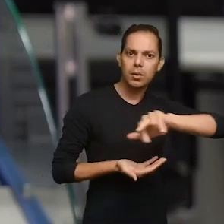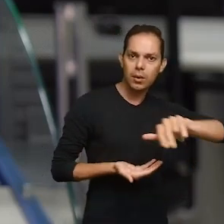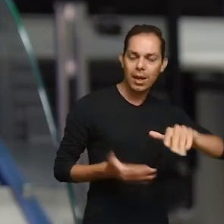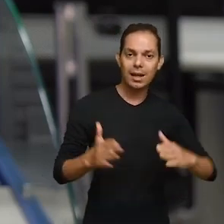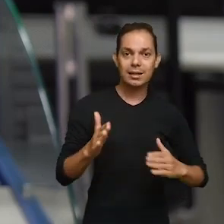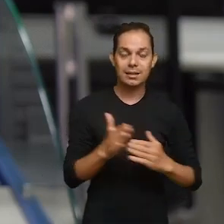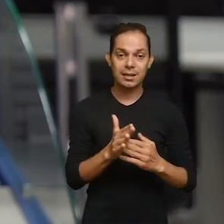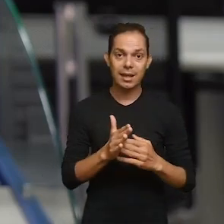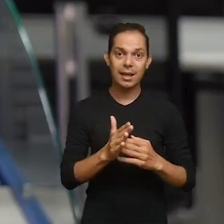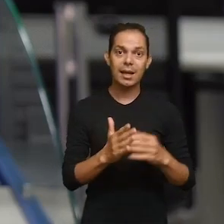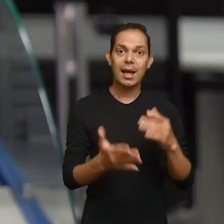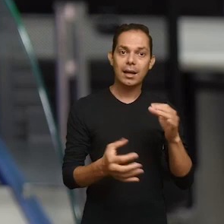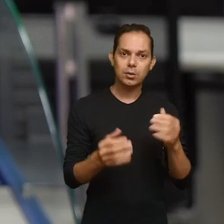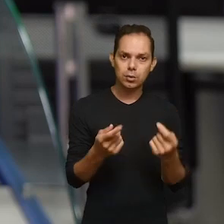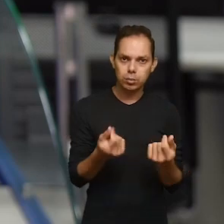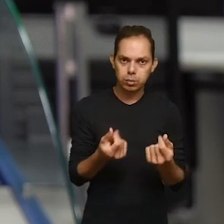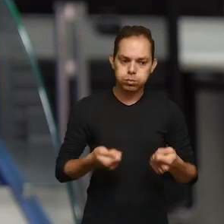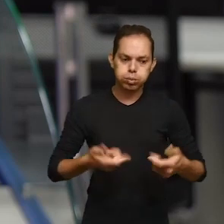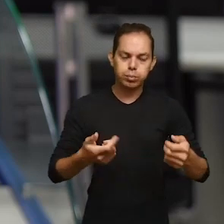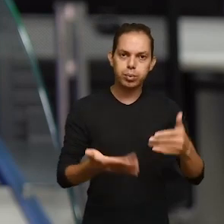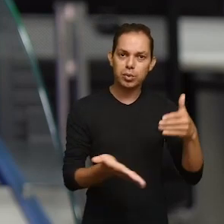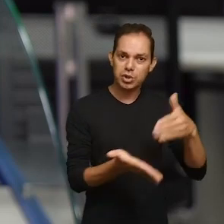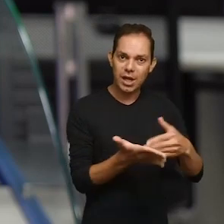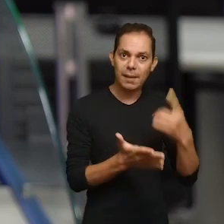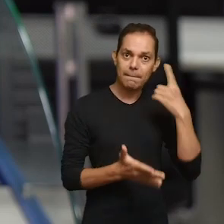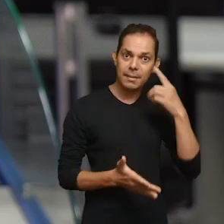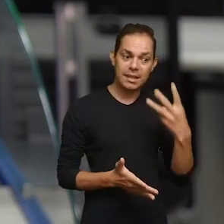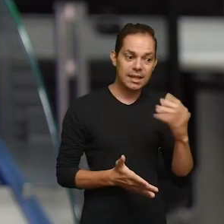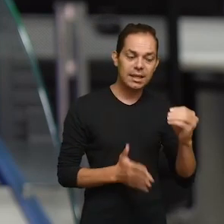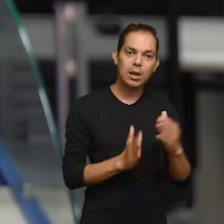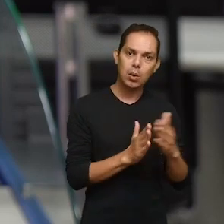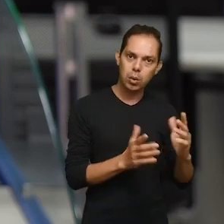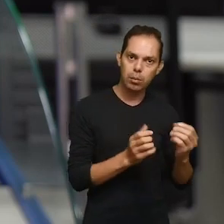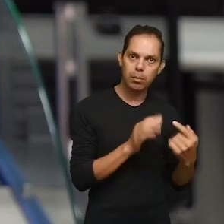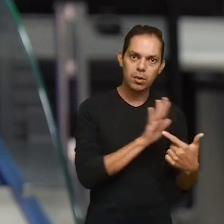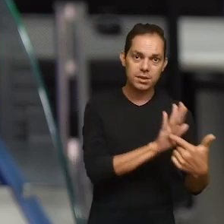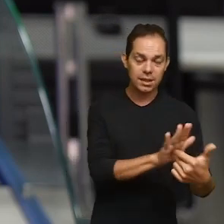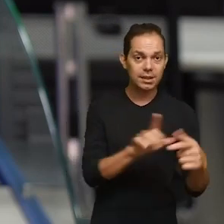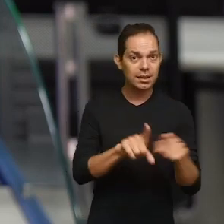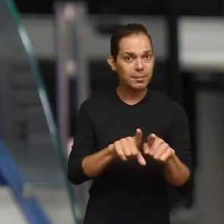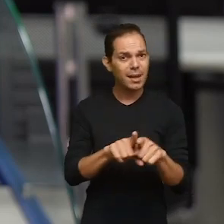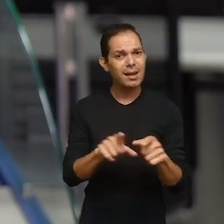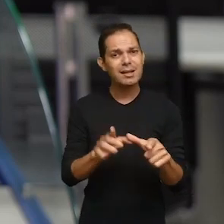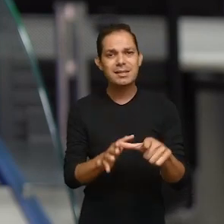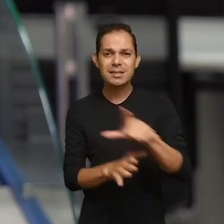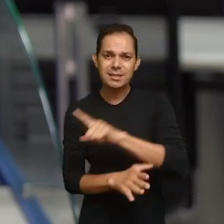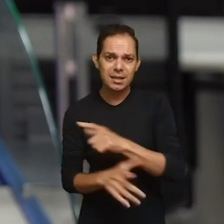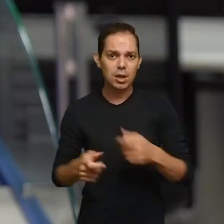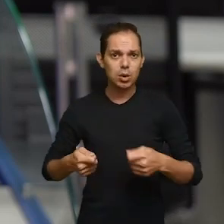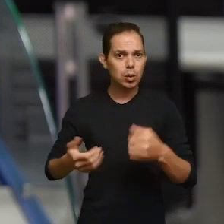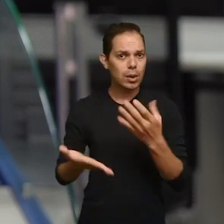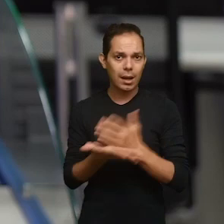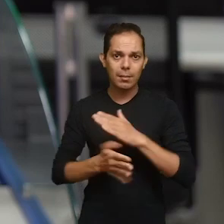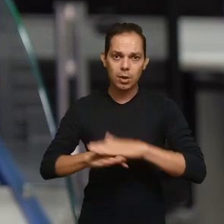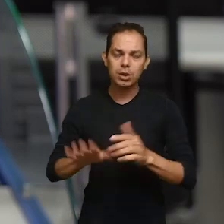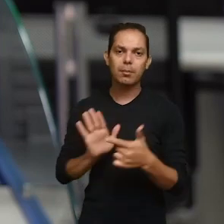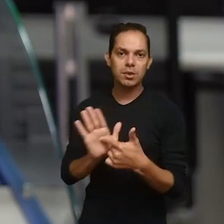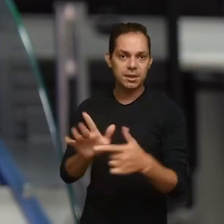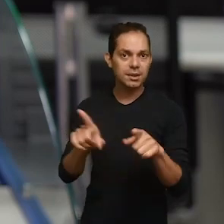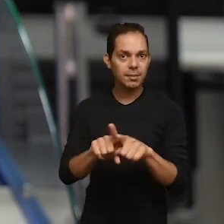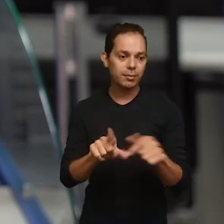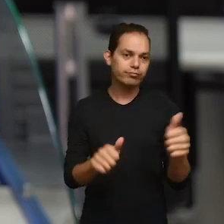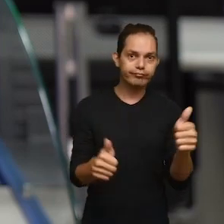no prazo de até 30 dias após o fim da vigência ou logo após finalizar a execução dos recursos,